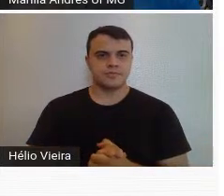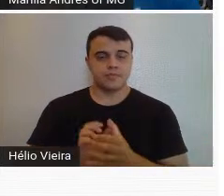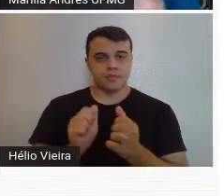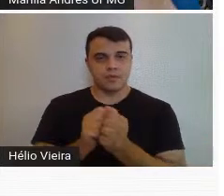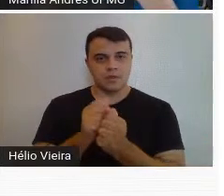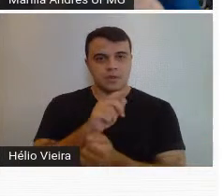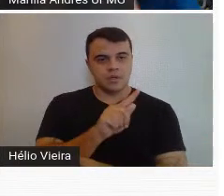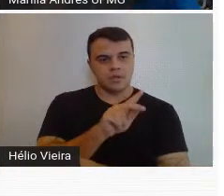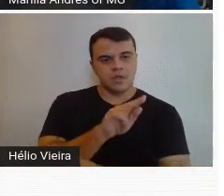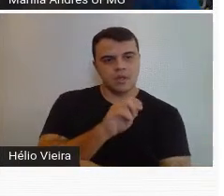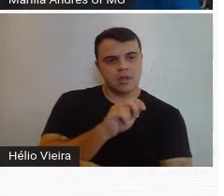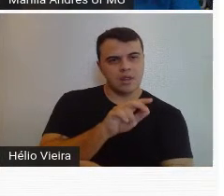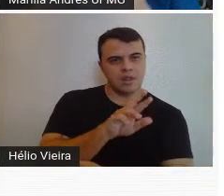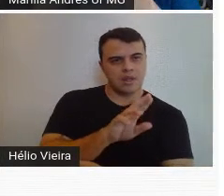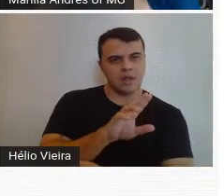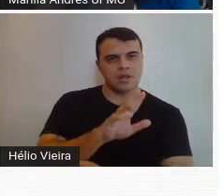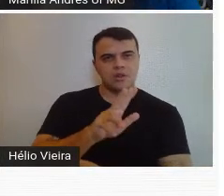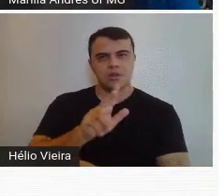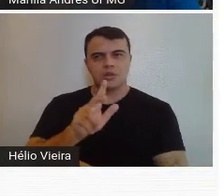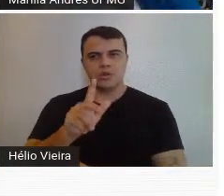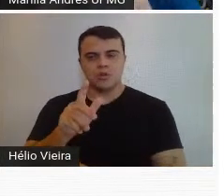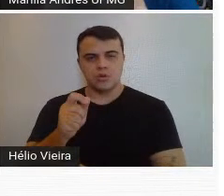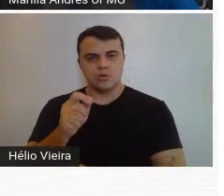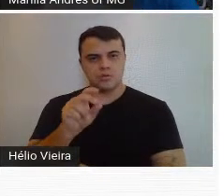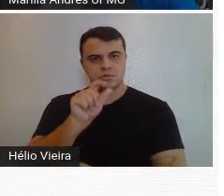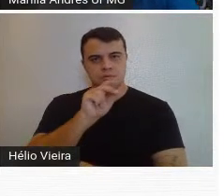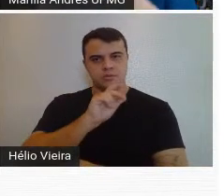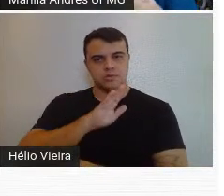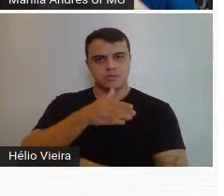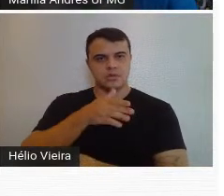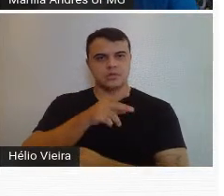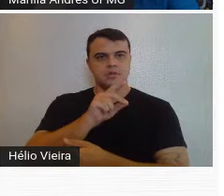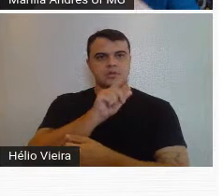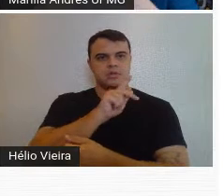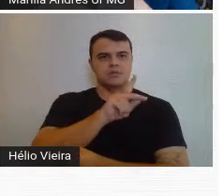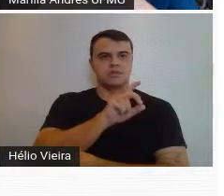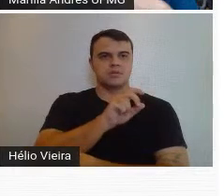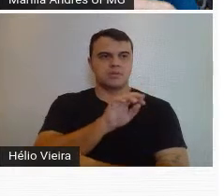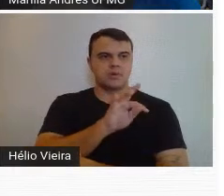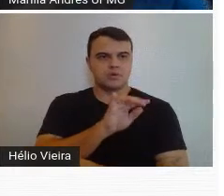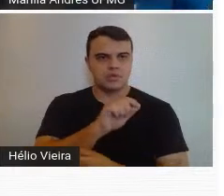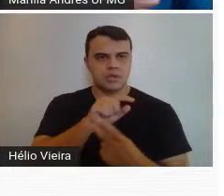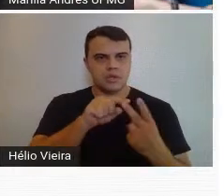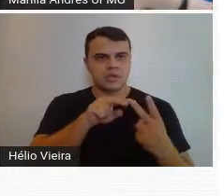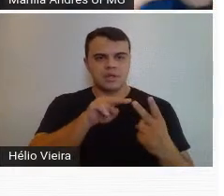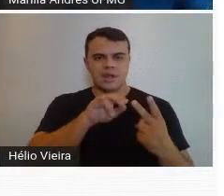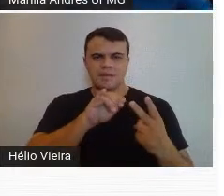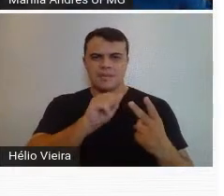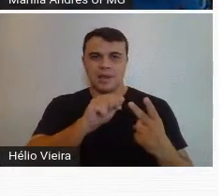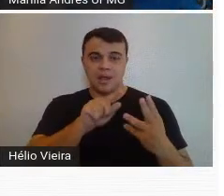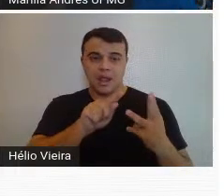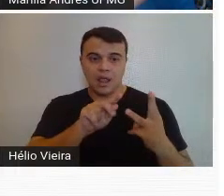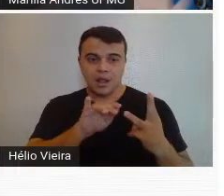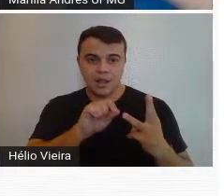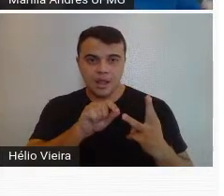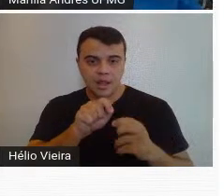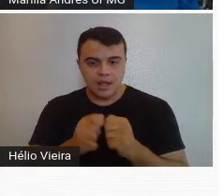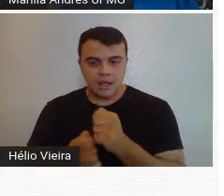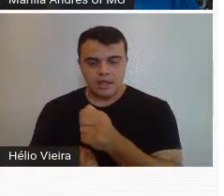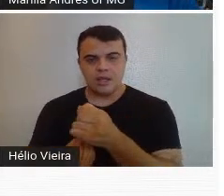Guignard com todos os outros que ele já tinha chamado antes, Portinari, Niemeyer, etc., para construir